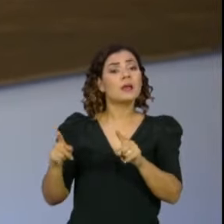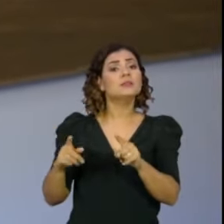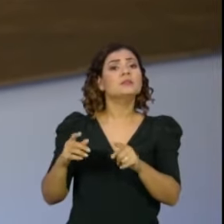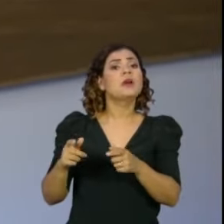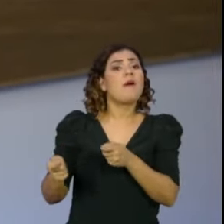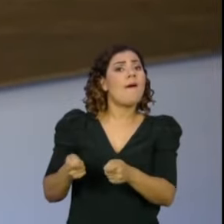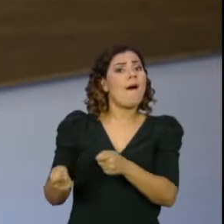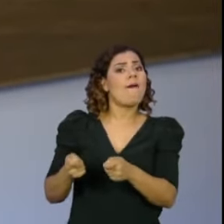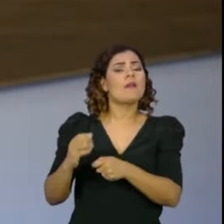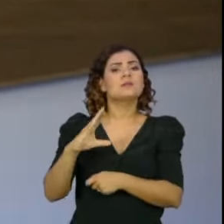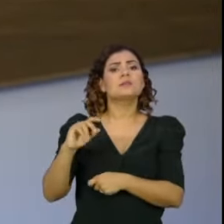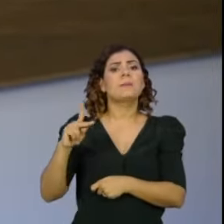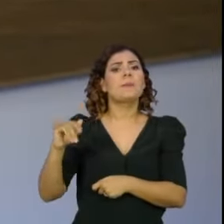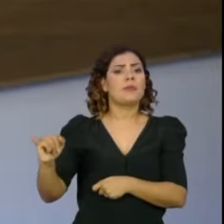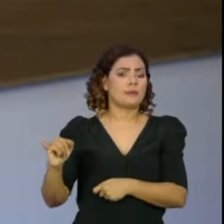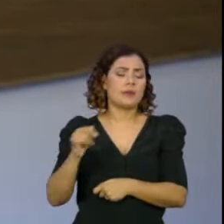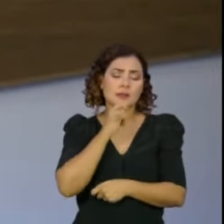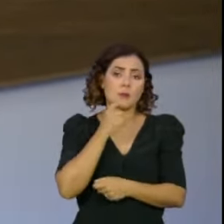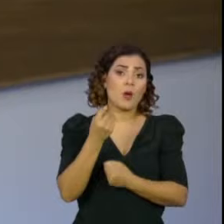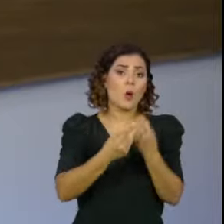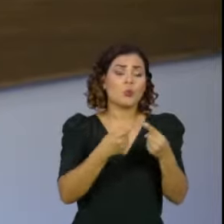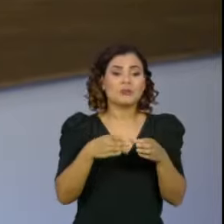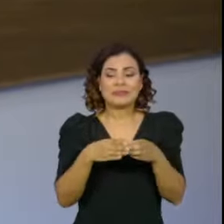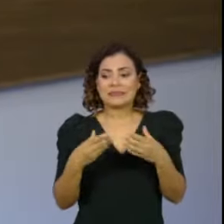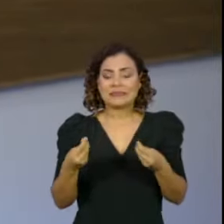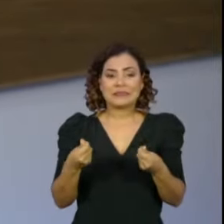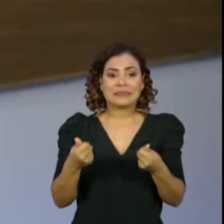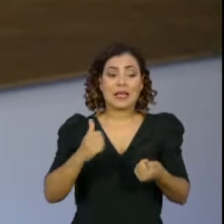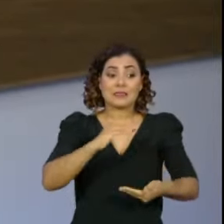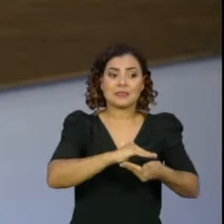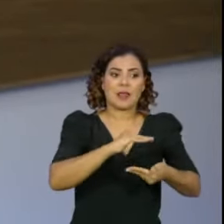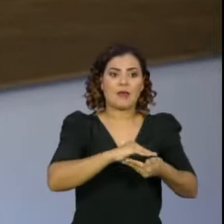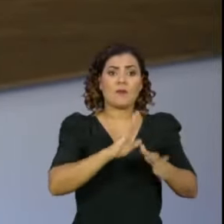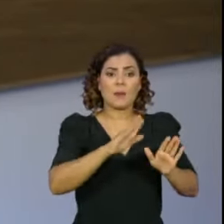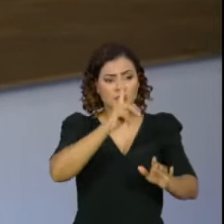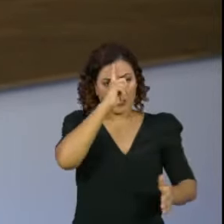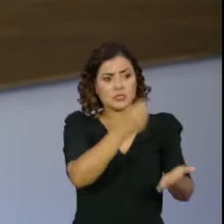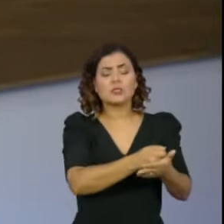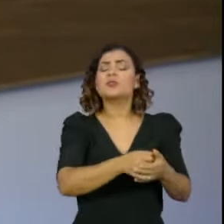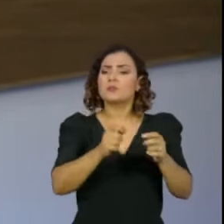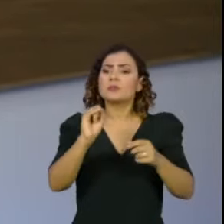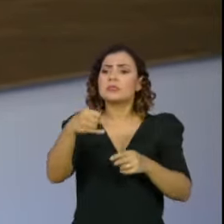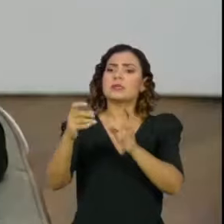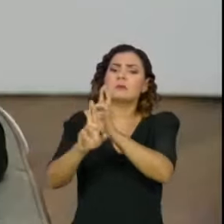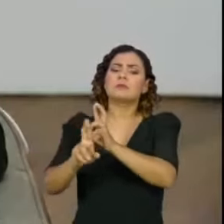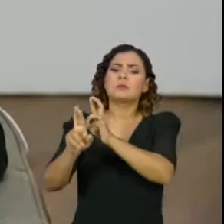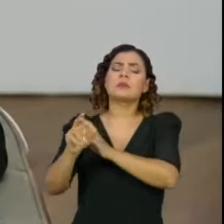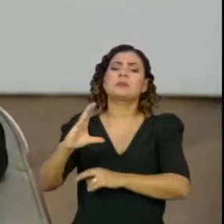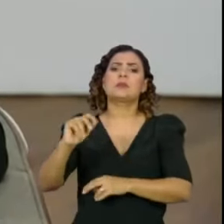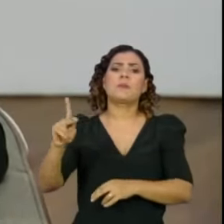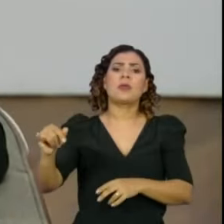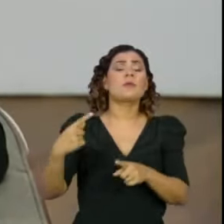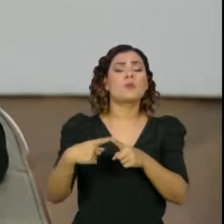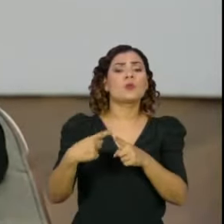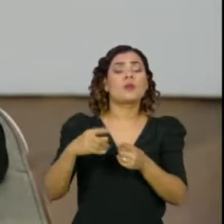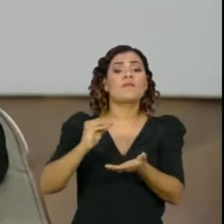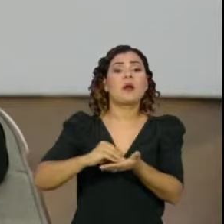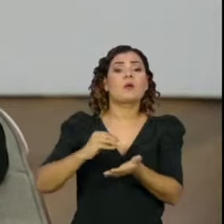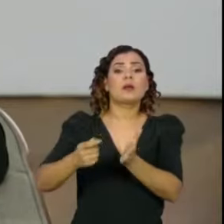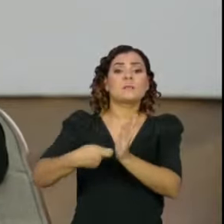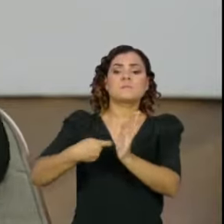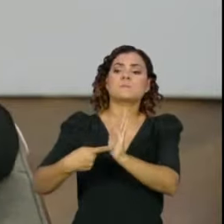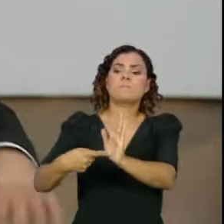CPIs. Em algumas vezes, a oposição precisou entrar no Supremo e o Supremo determinou a instalação da CPI porque havia as assinaturas